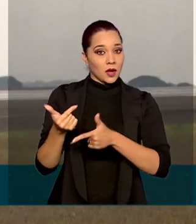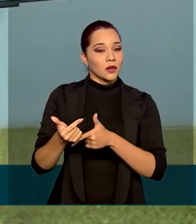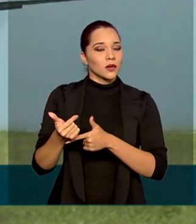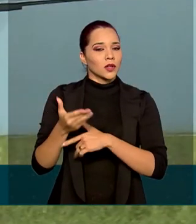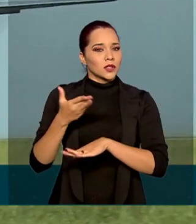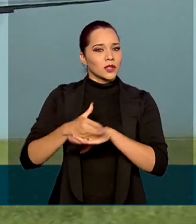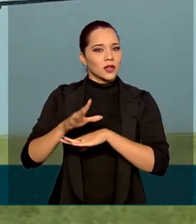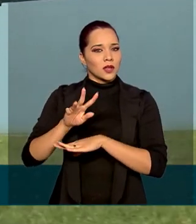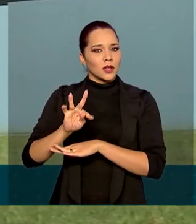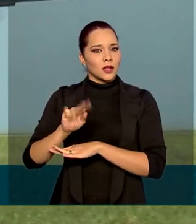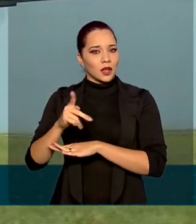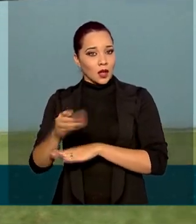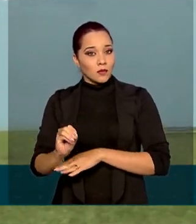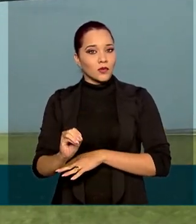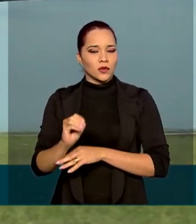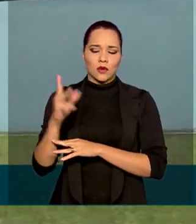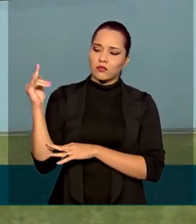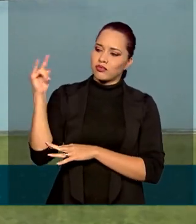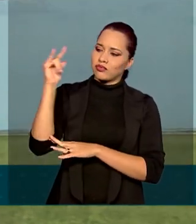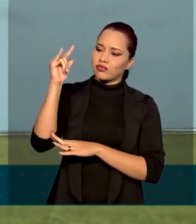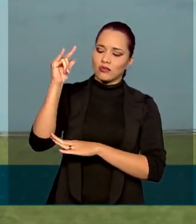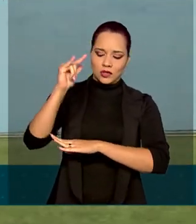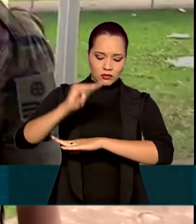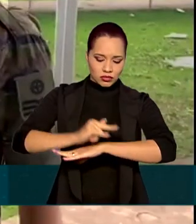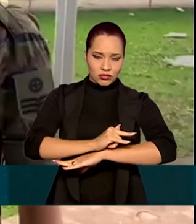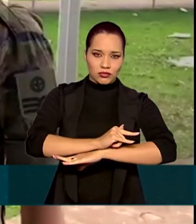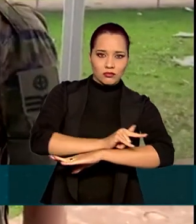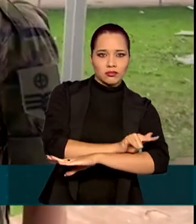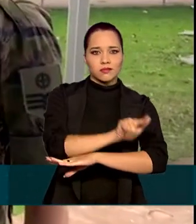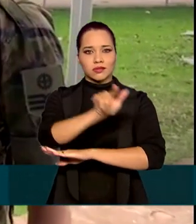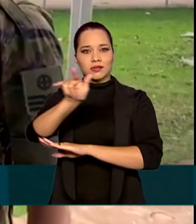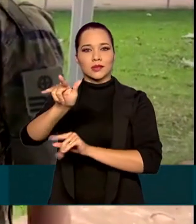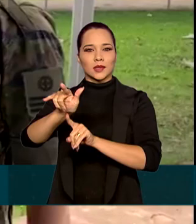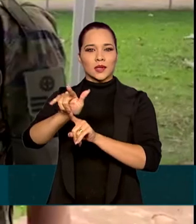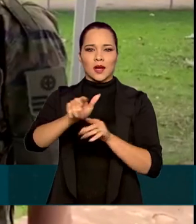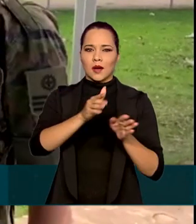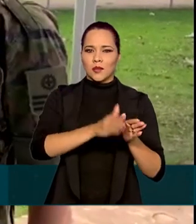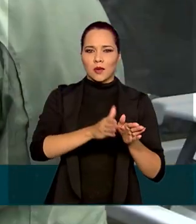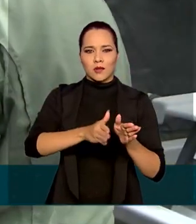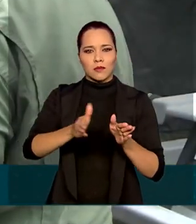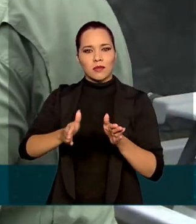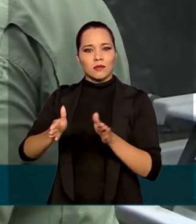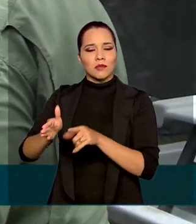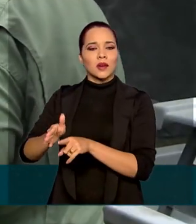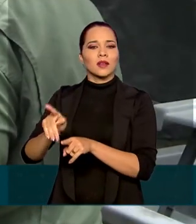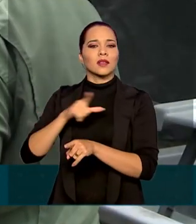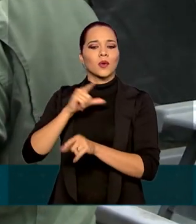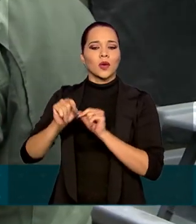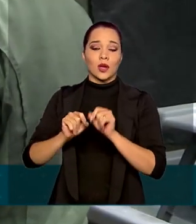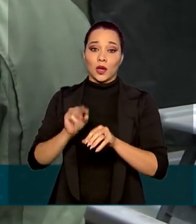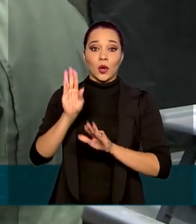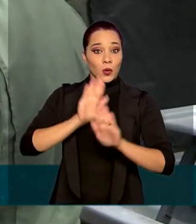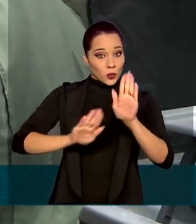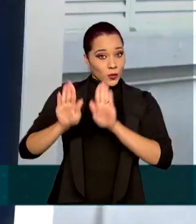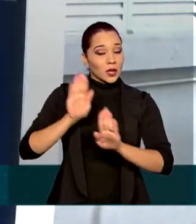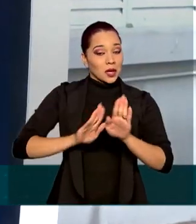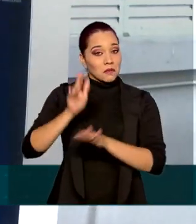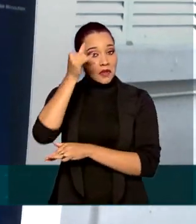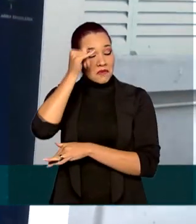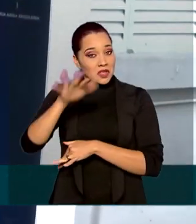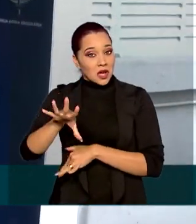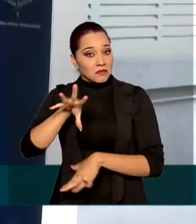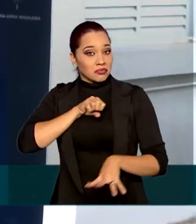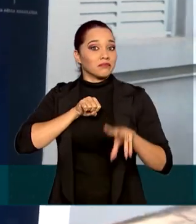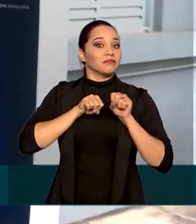tápio, além dos sobrevoos, pousos e decolagens, a rotina dos participantes incluiu cuidados para evitar